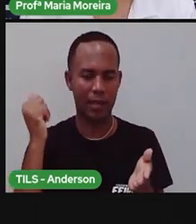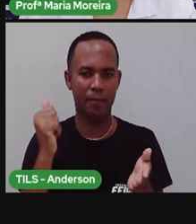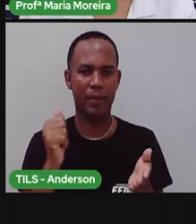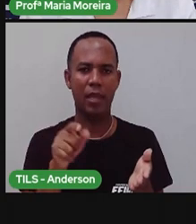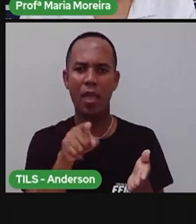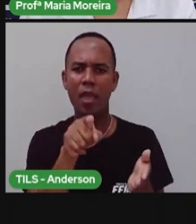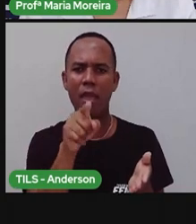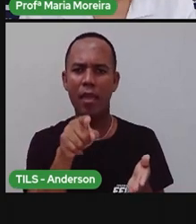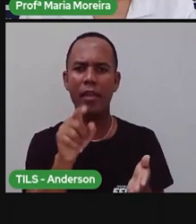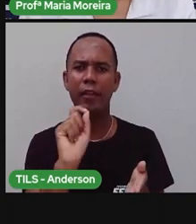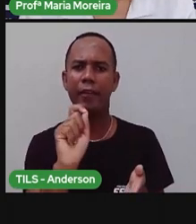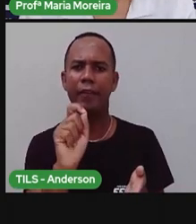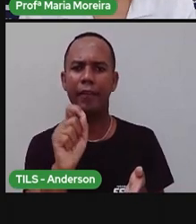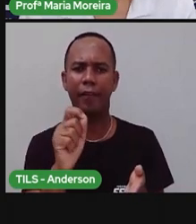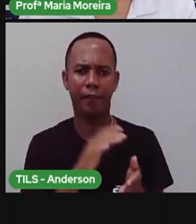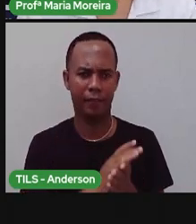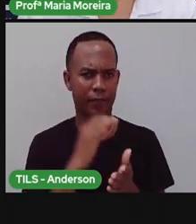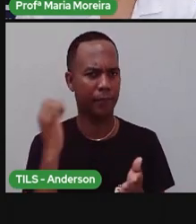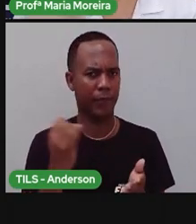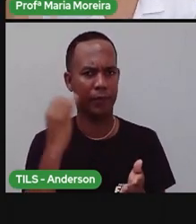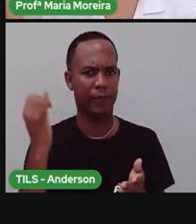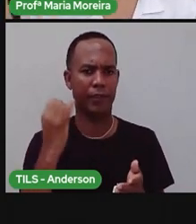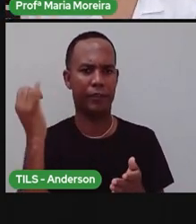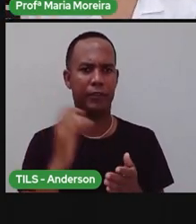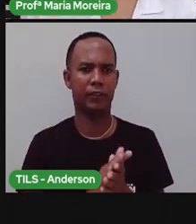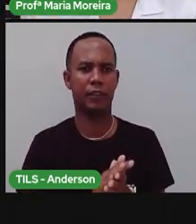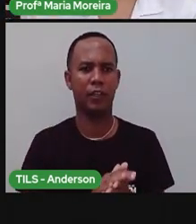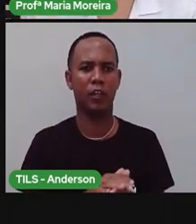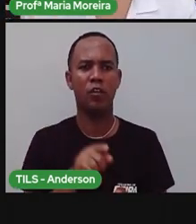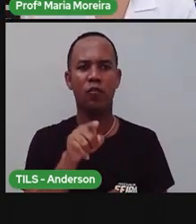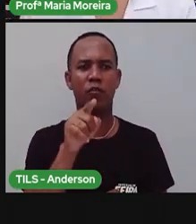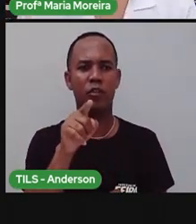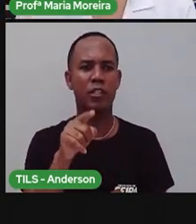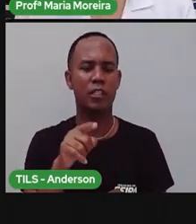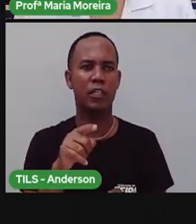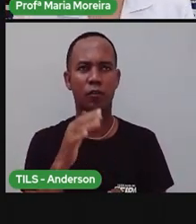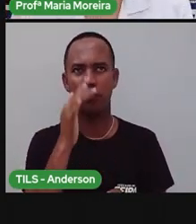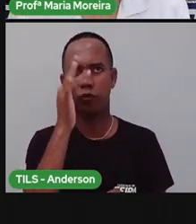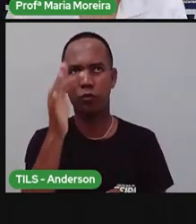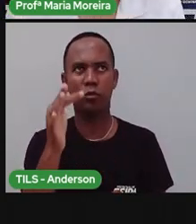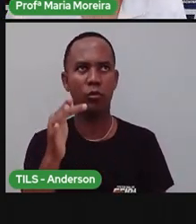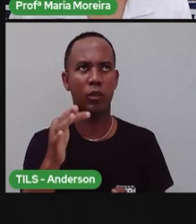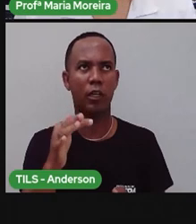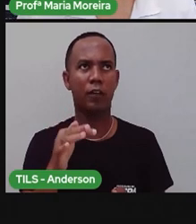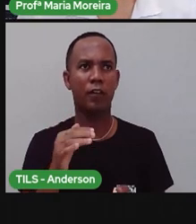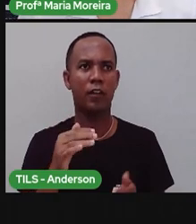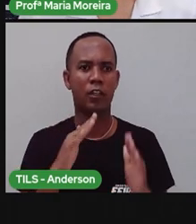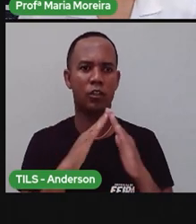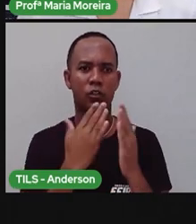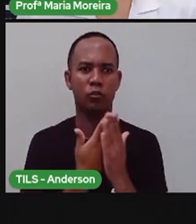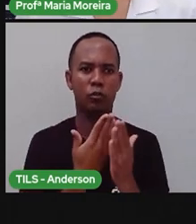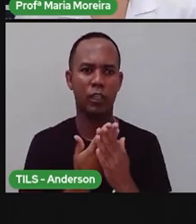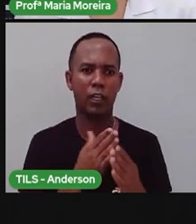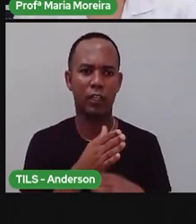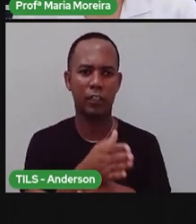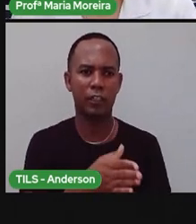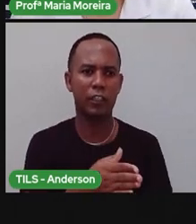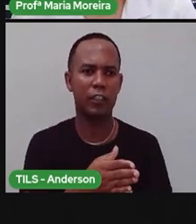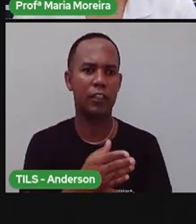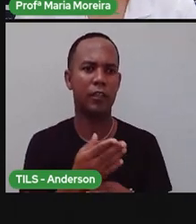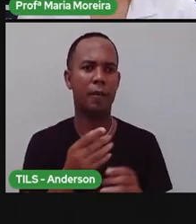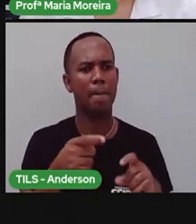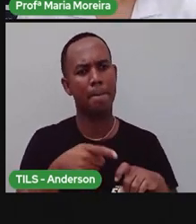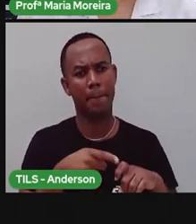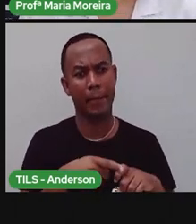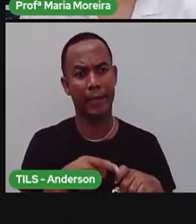não tivesse documentos, né? Quando a fizesse uma seleção, quando vocês fossem fazer a matrícula na escola, quando fossem ao